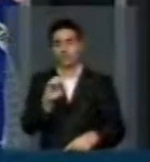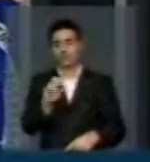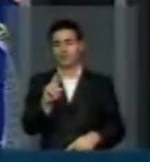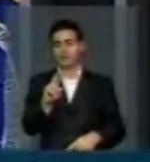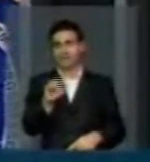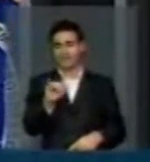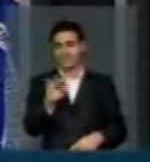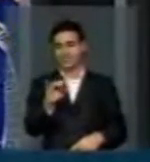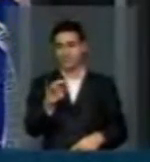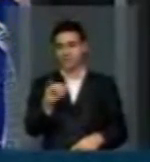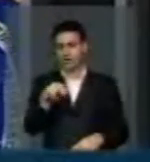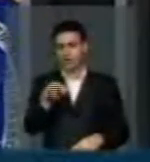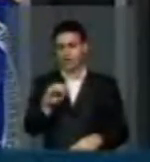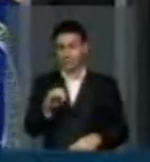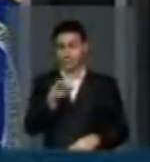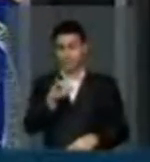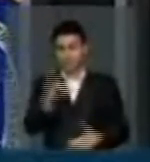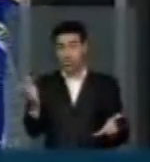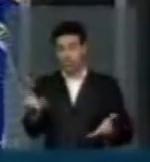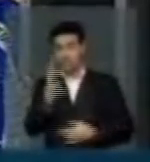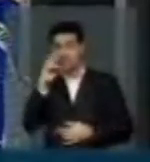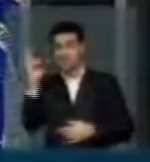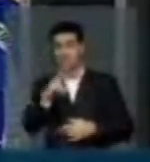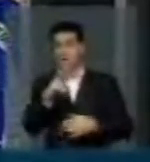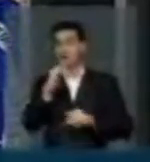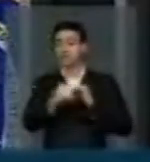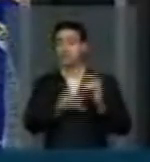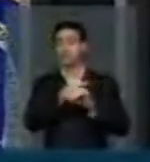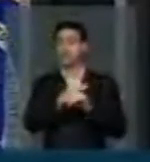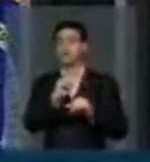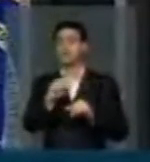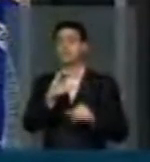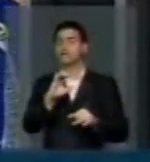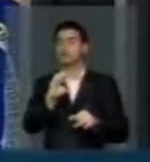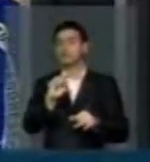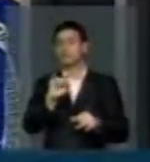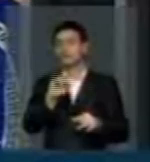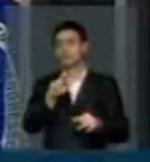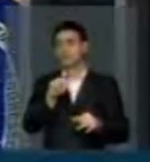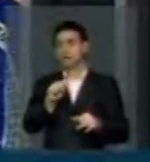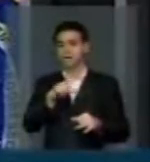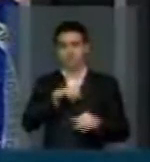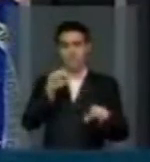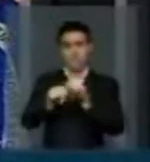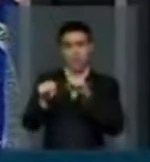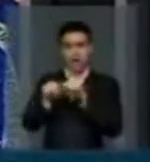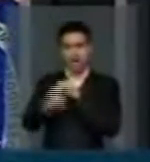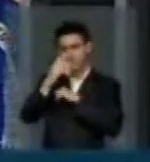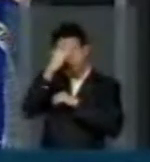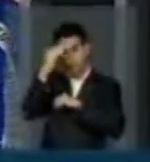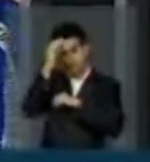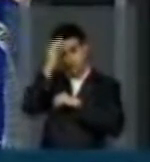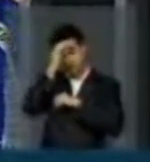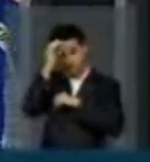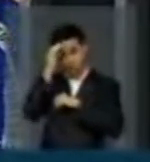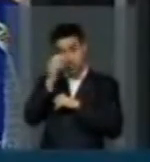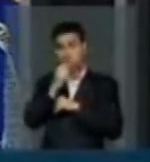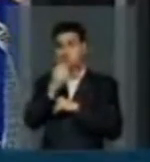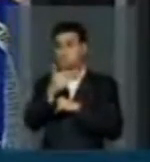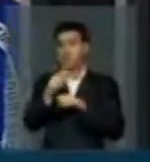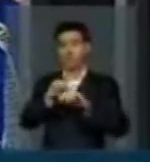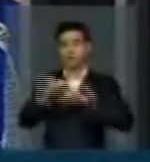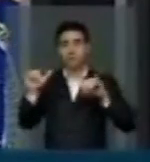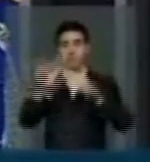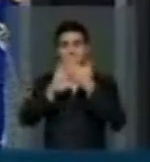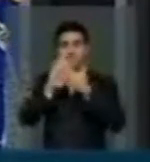hoje pararmos na internet para vermos o que acontece na Síria, o assassinato de cristãos, que mal tem sido divulgado pela grande